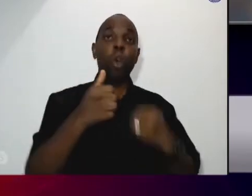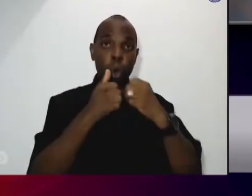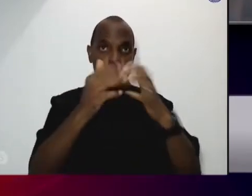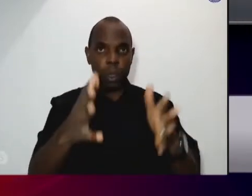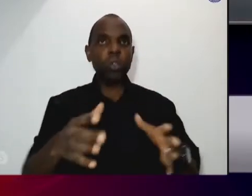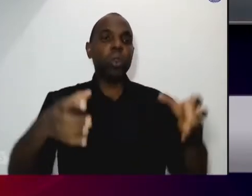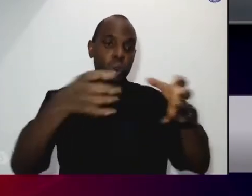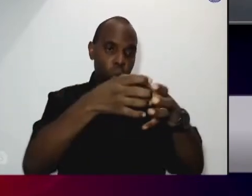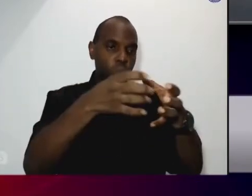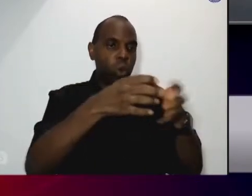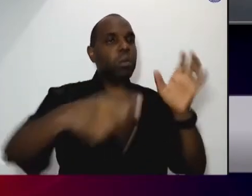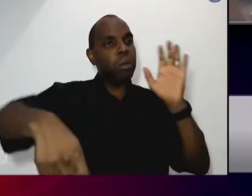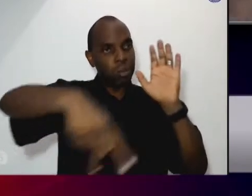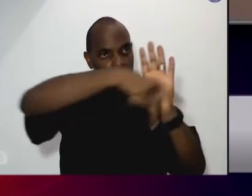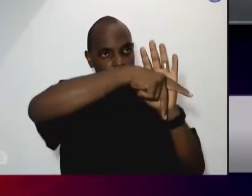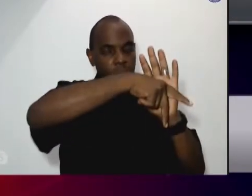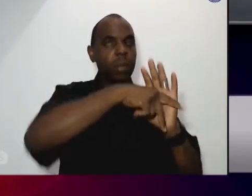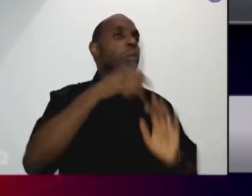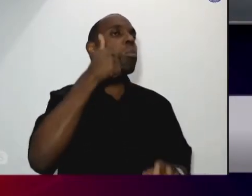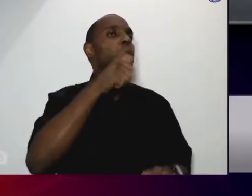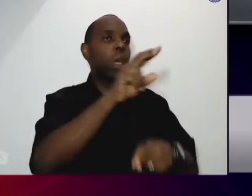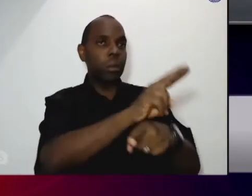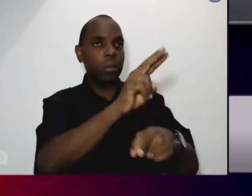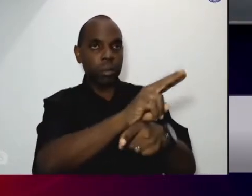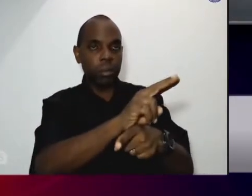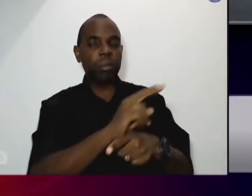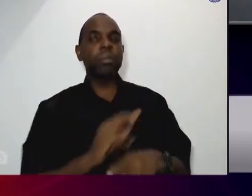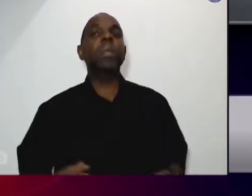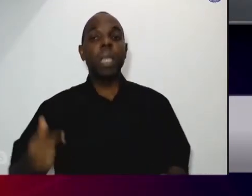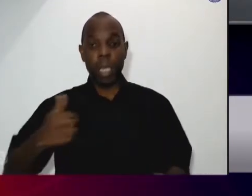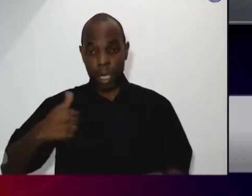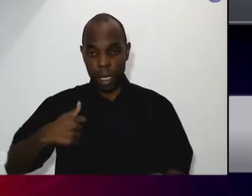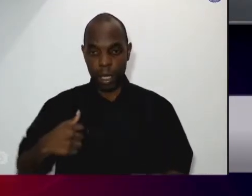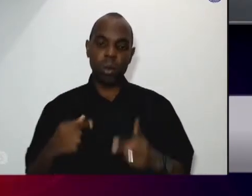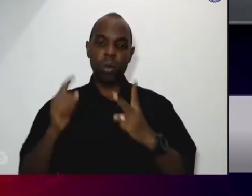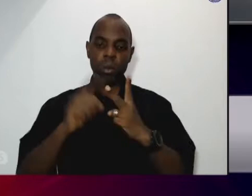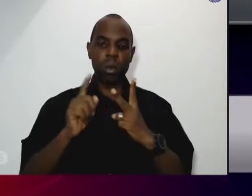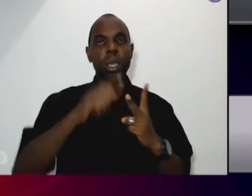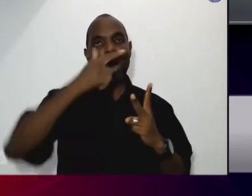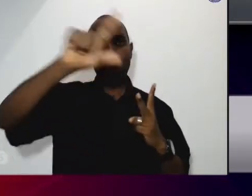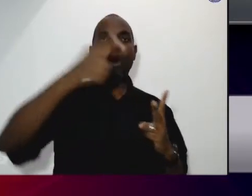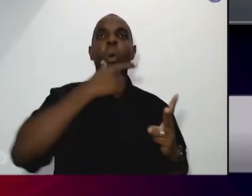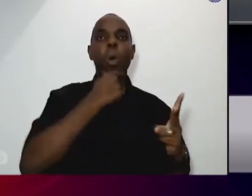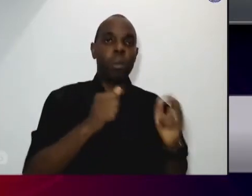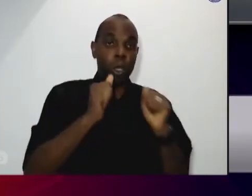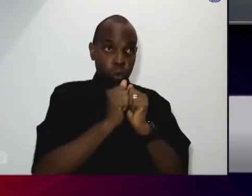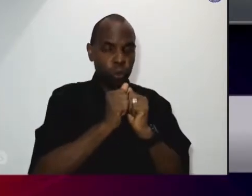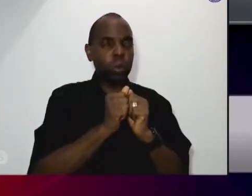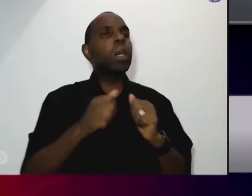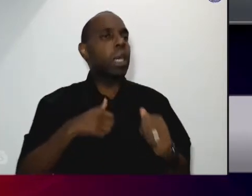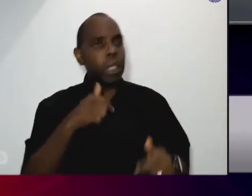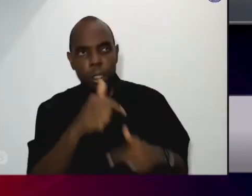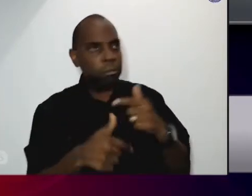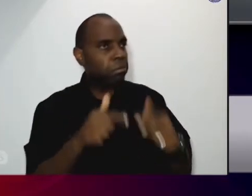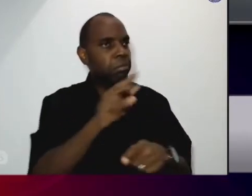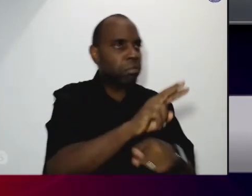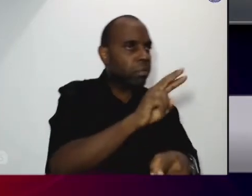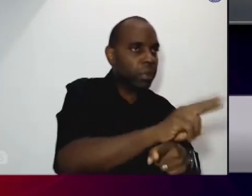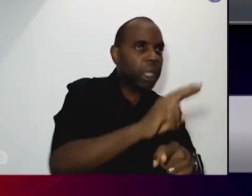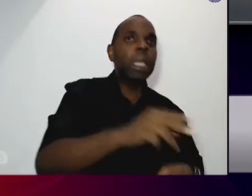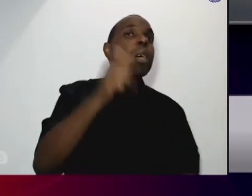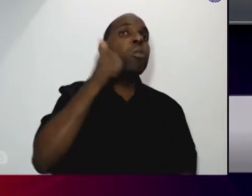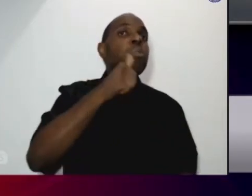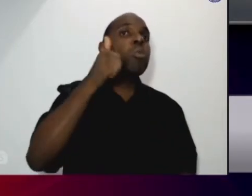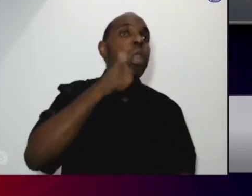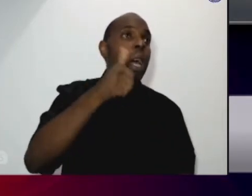eu e o GCM Belo meu parceiro e a gente trabalha no atendimento às vítimas de violência